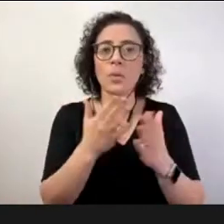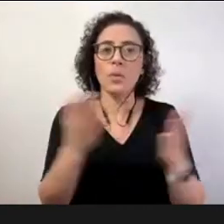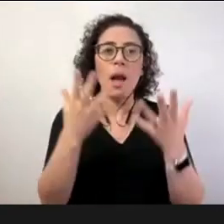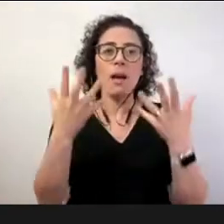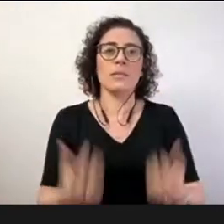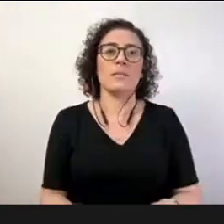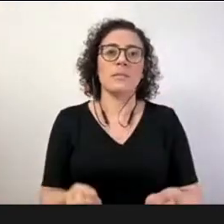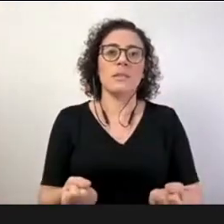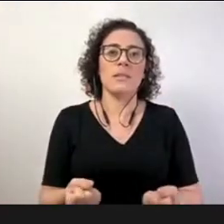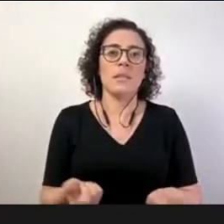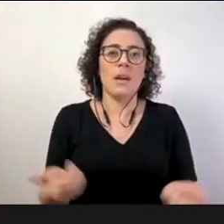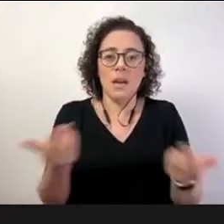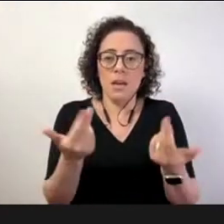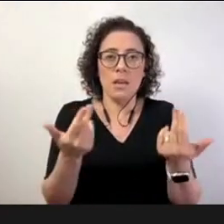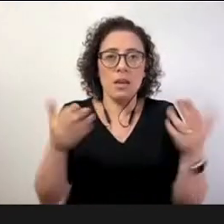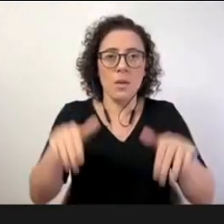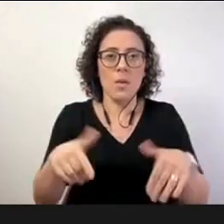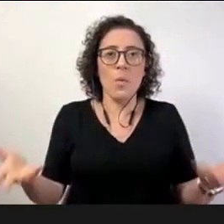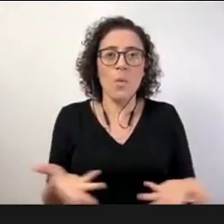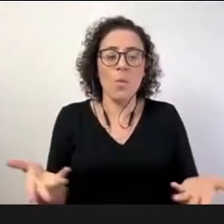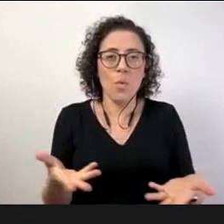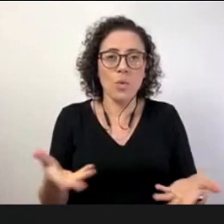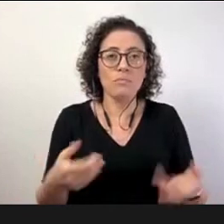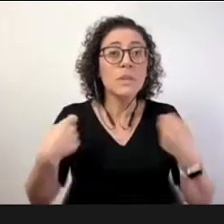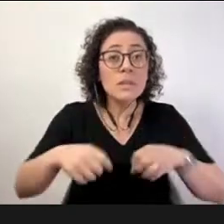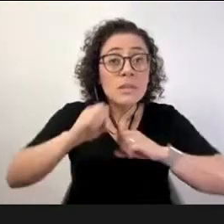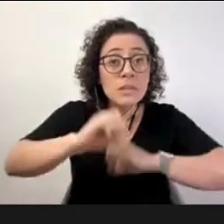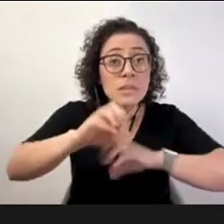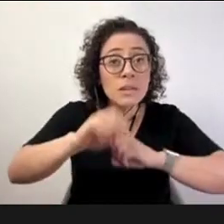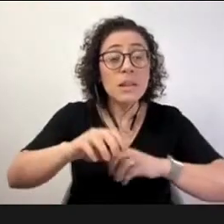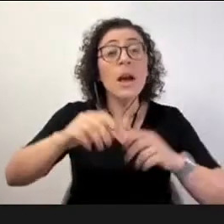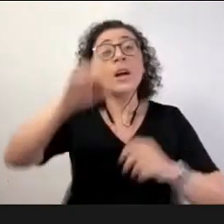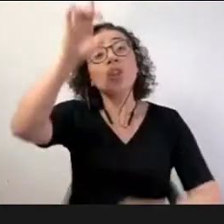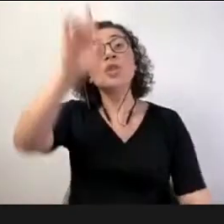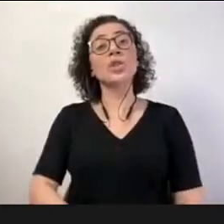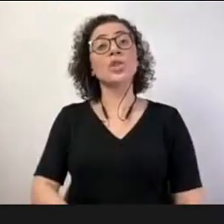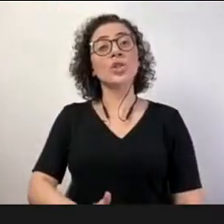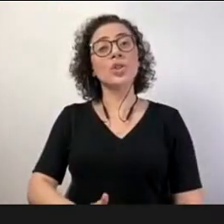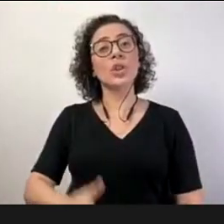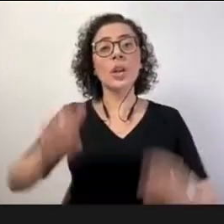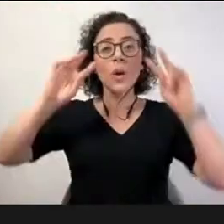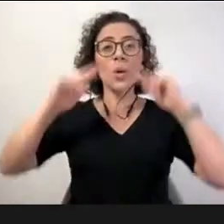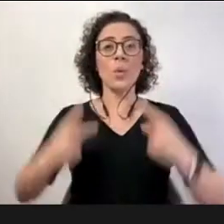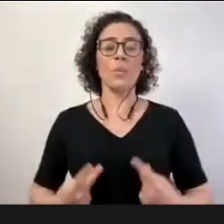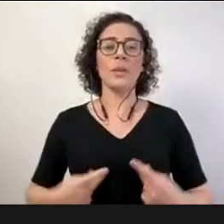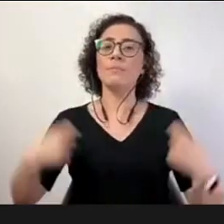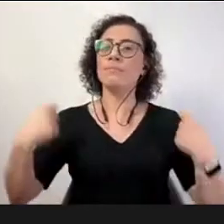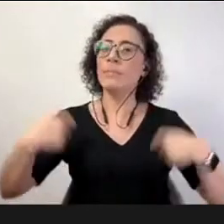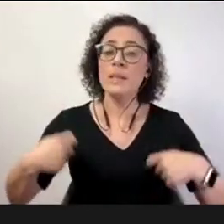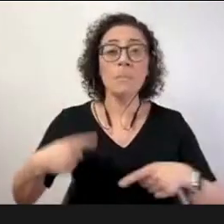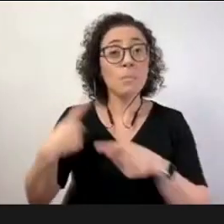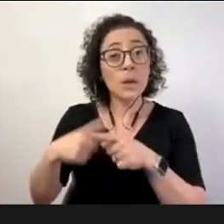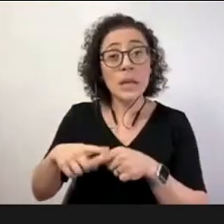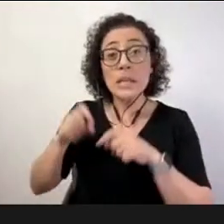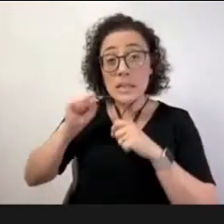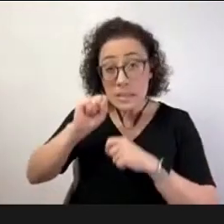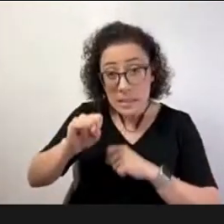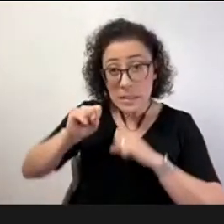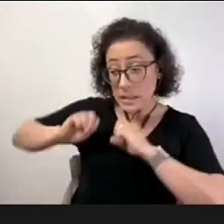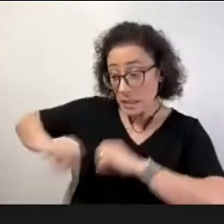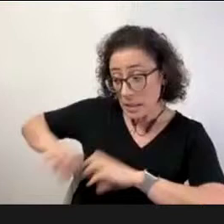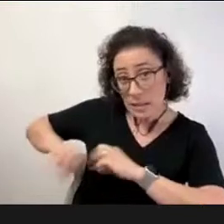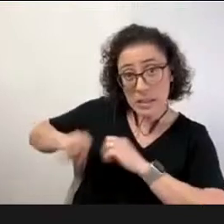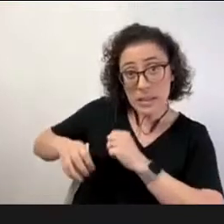desde as mais tenras idades porque nós sabemos que o que é aprendido precocemente dura mais na nossa